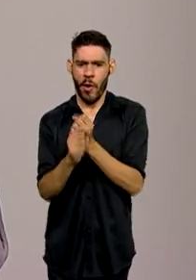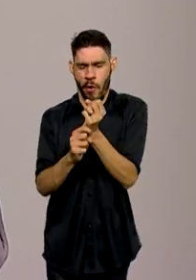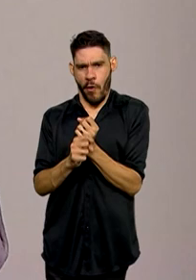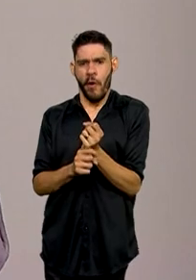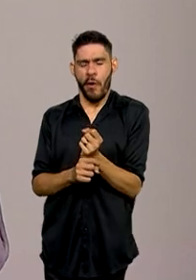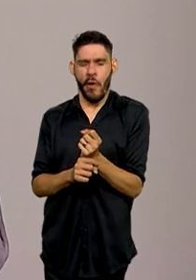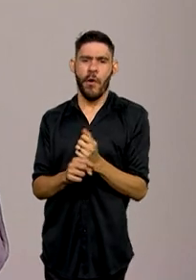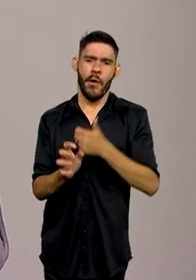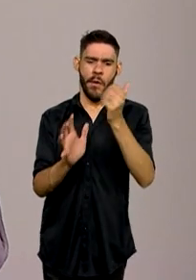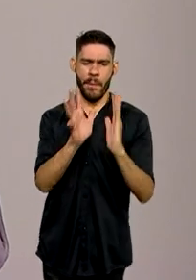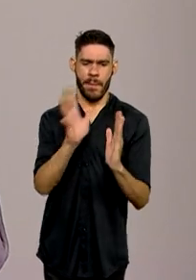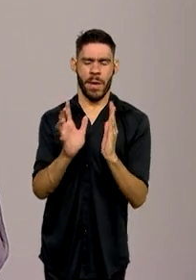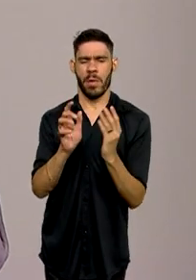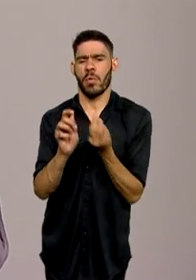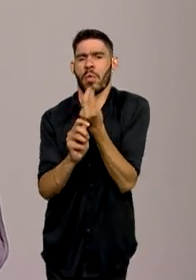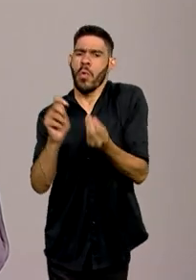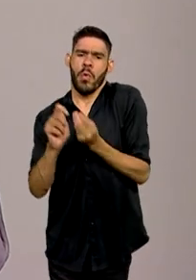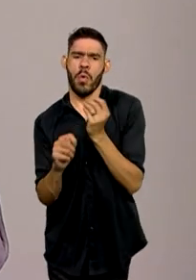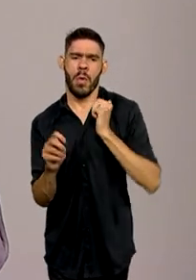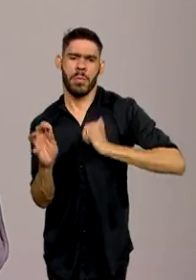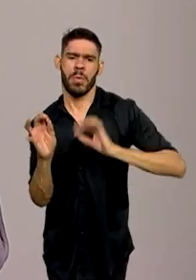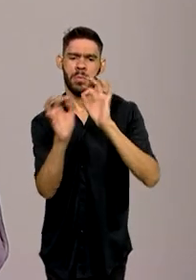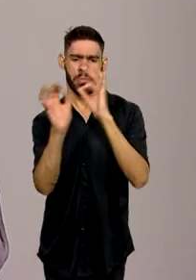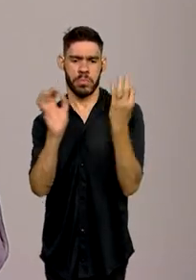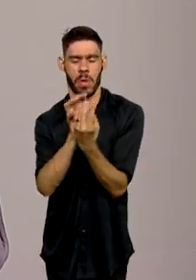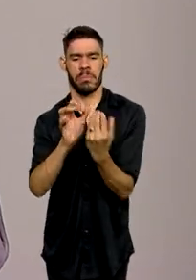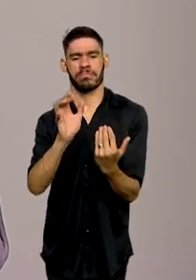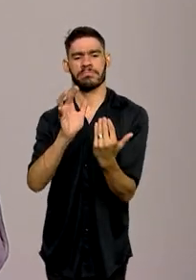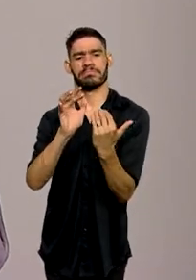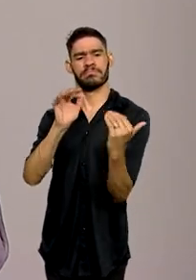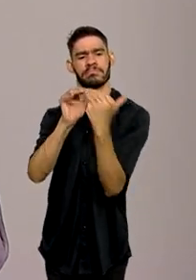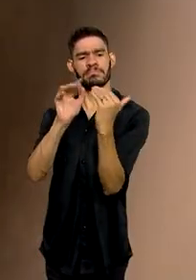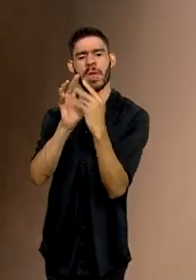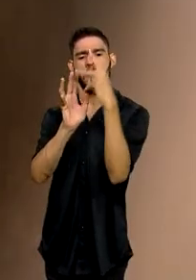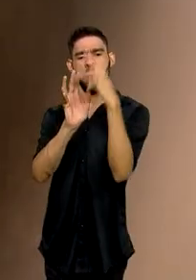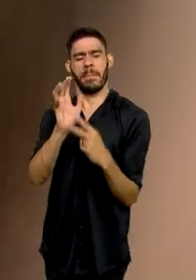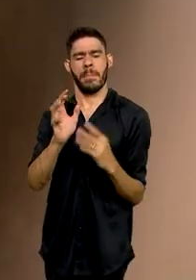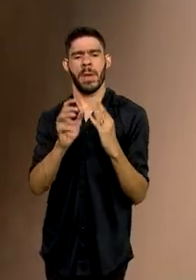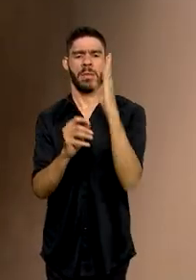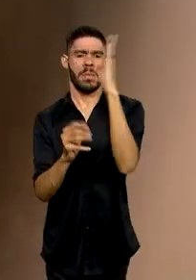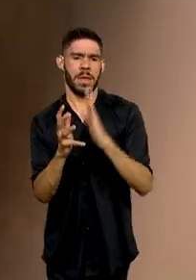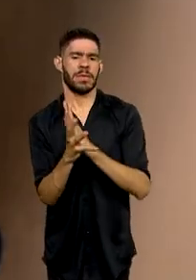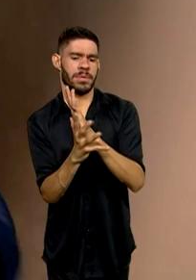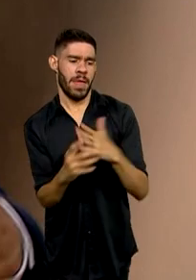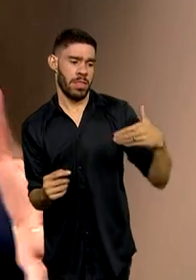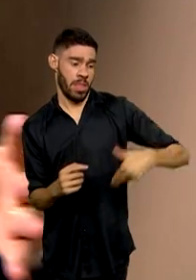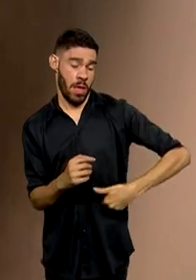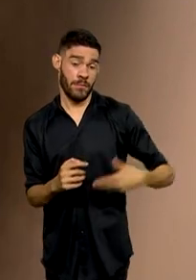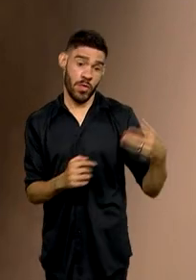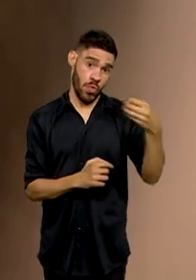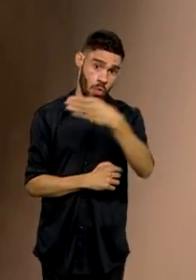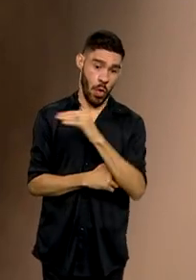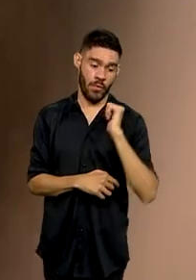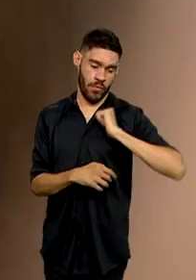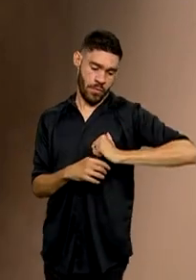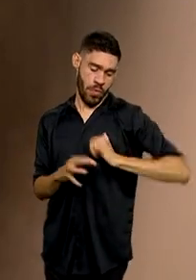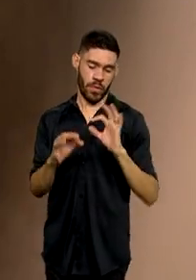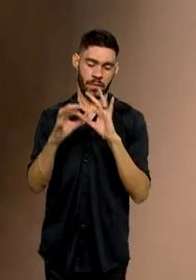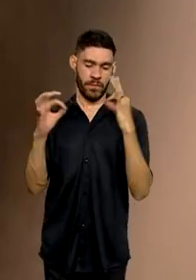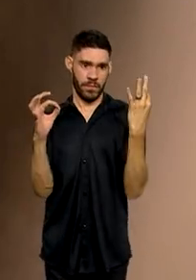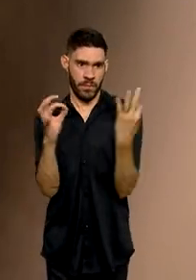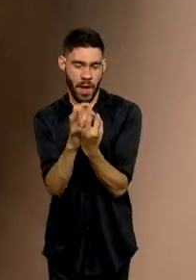primeiro mandato? Como que vai ser o Bolsa Família dentro do Plano Brasil Sem Fome? O Plano Bolsa Família, o novo Bolsa Família,